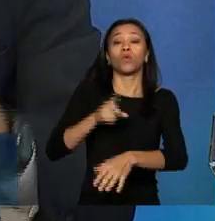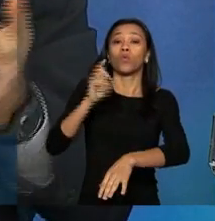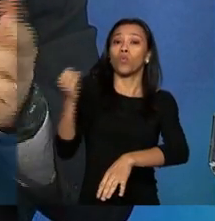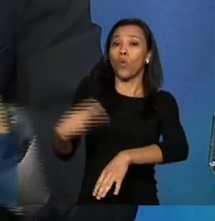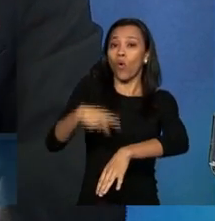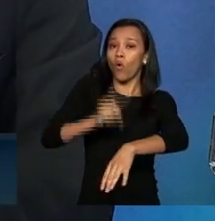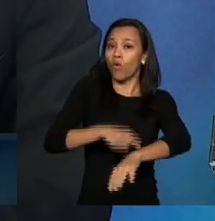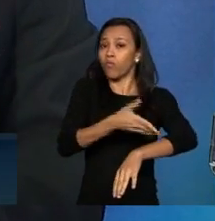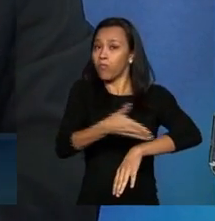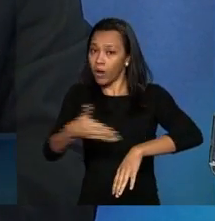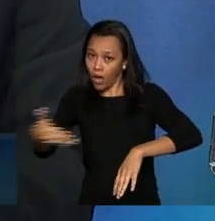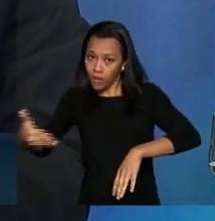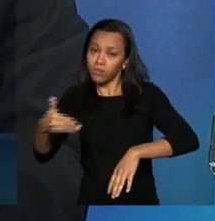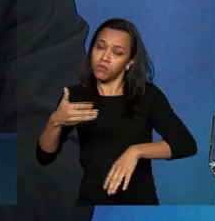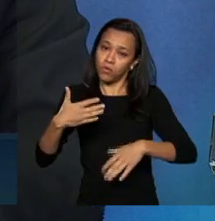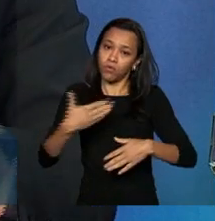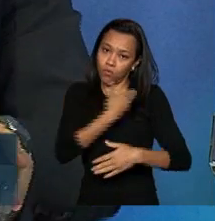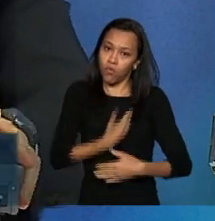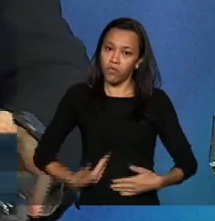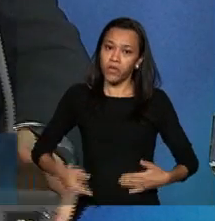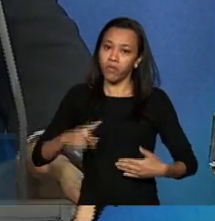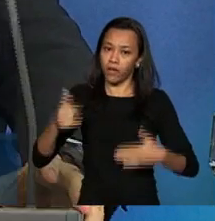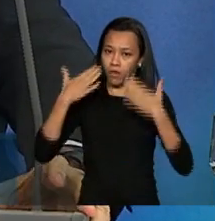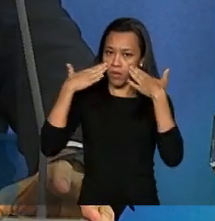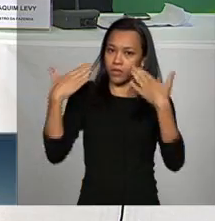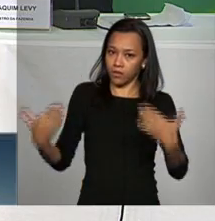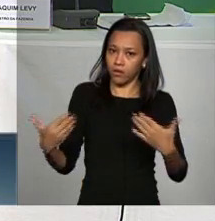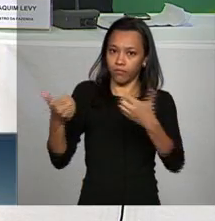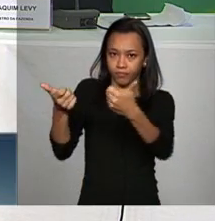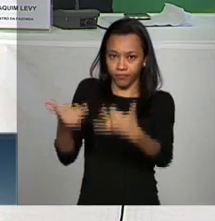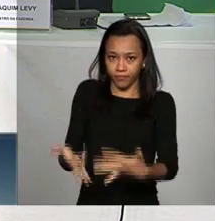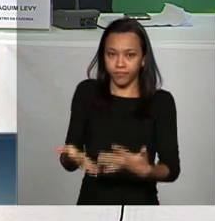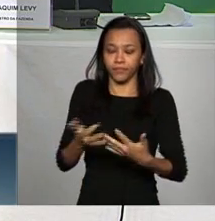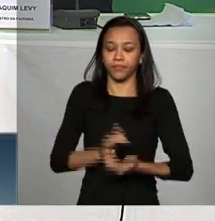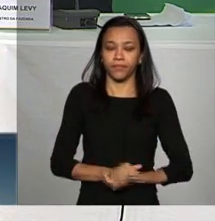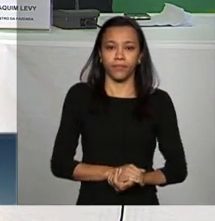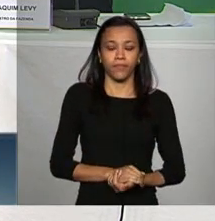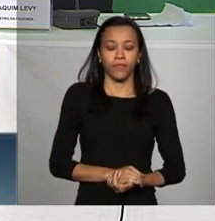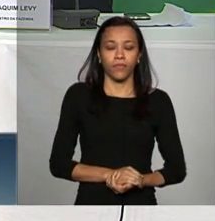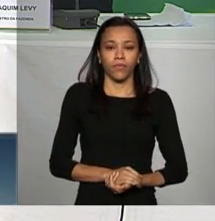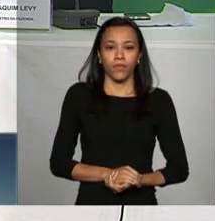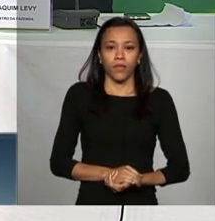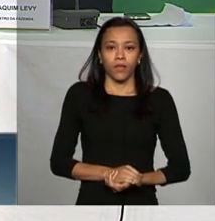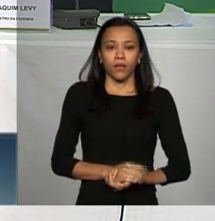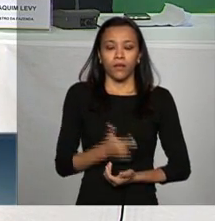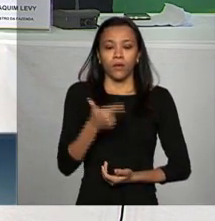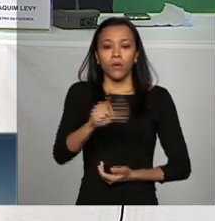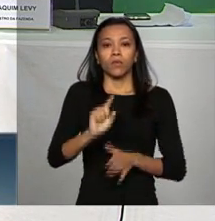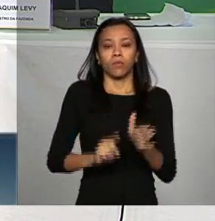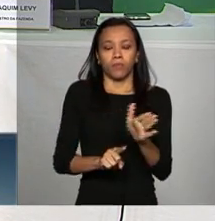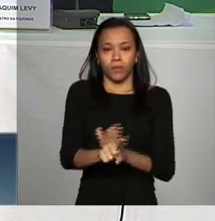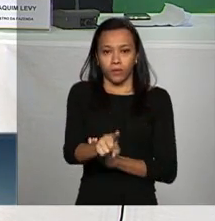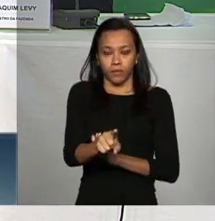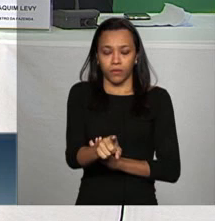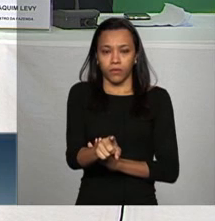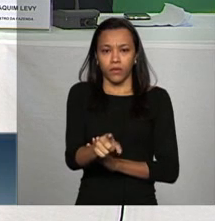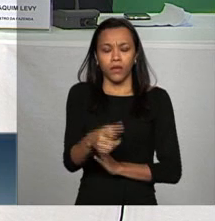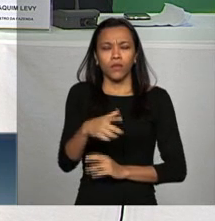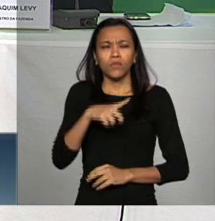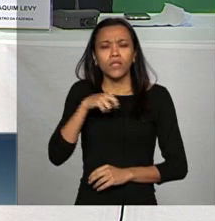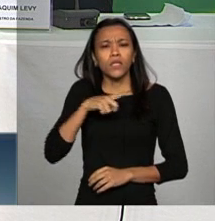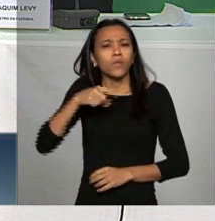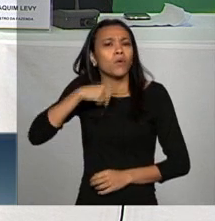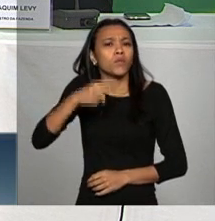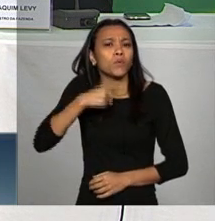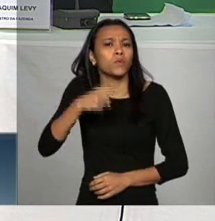o governo vai se manifestar dentro desse prazo Edna Simão do valor econômico eu só queria eu tenho uma dúvida